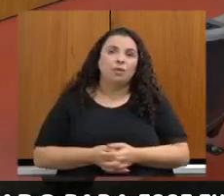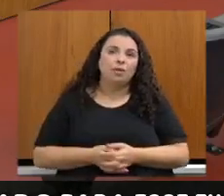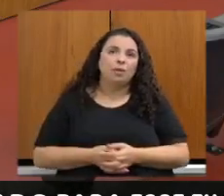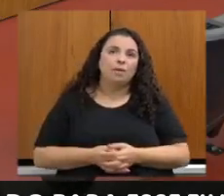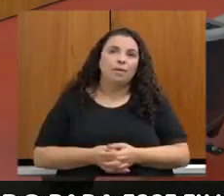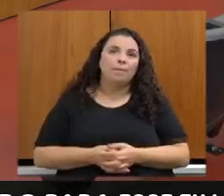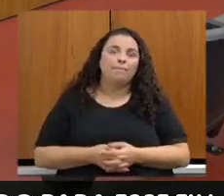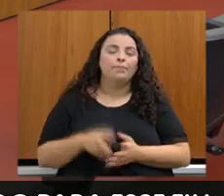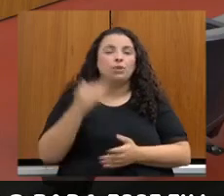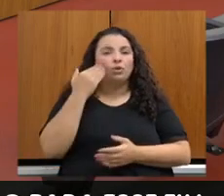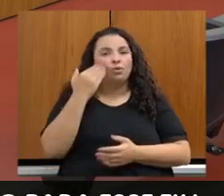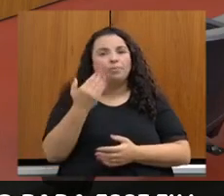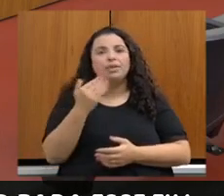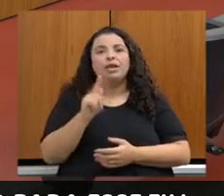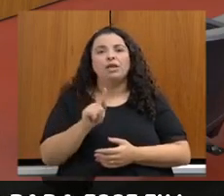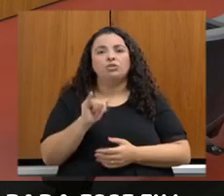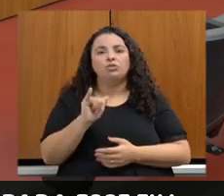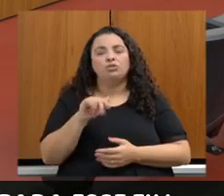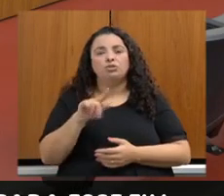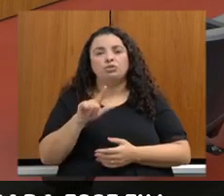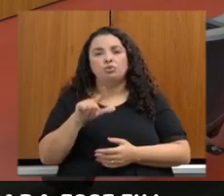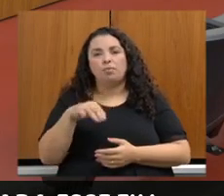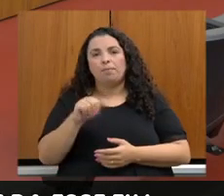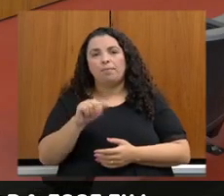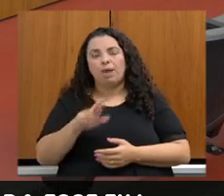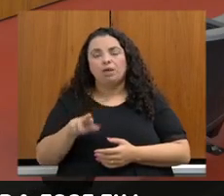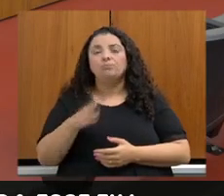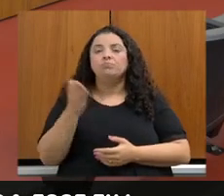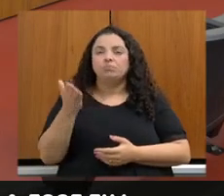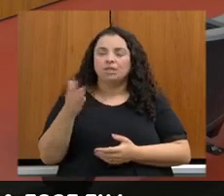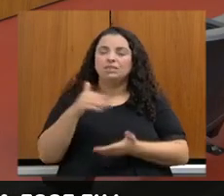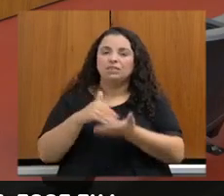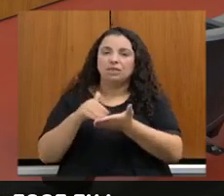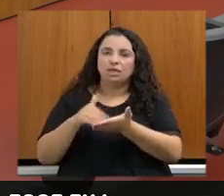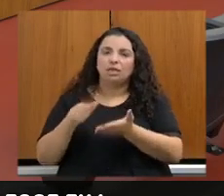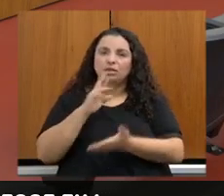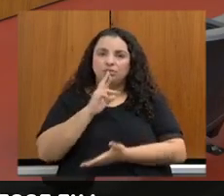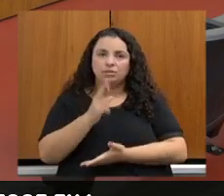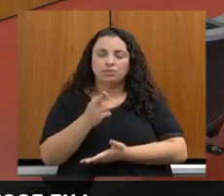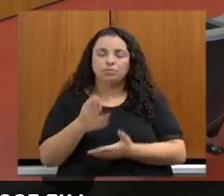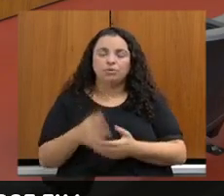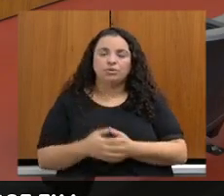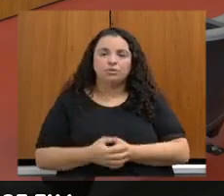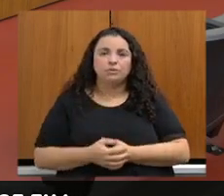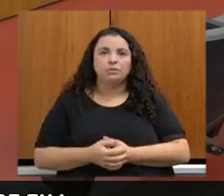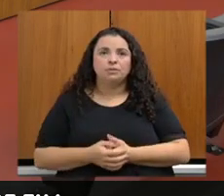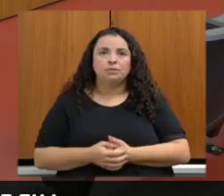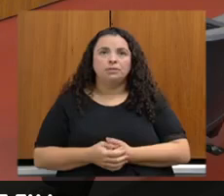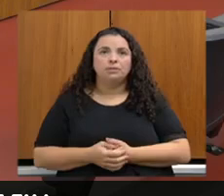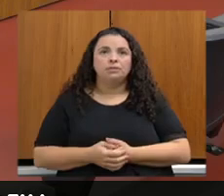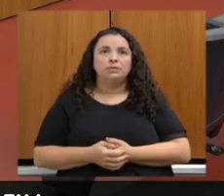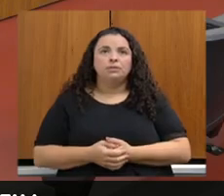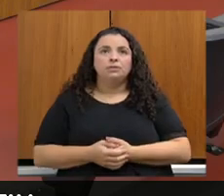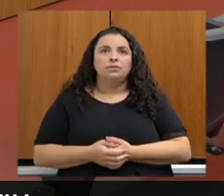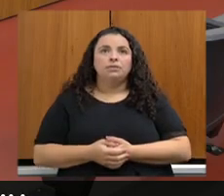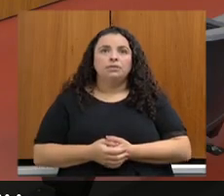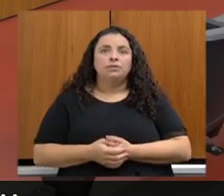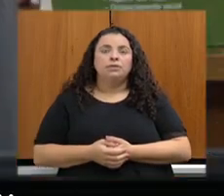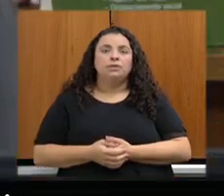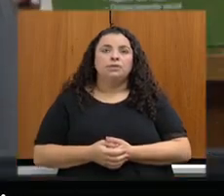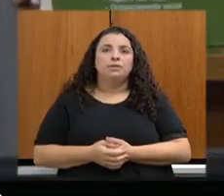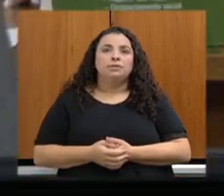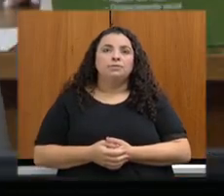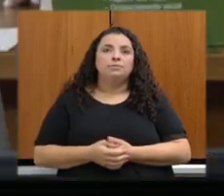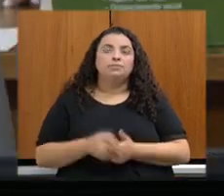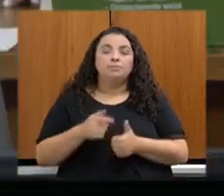Muito obrigado, senhor Gilmar, eu passo a palavra à secretária para responder os seus questionamentos. Em primeiro,